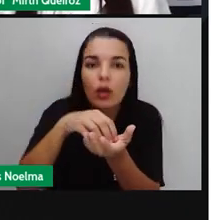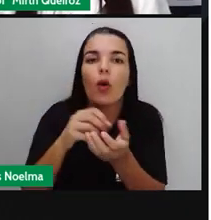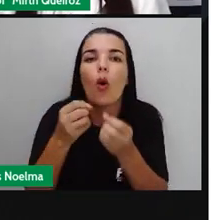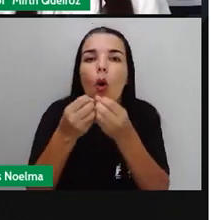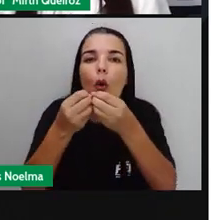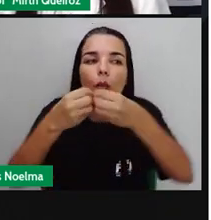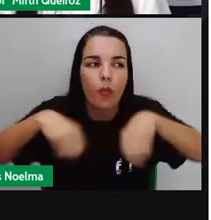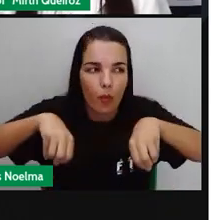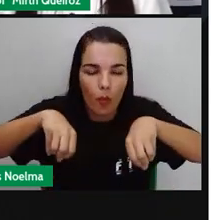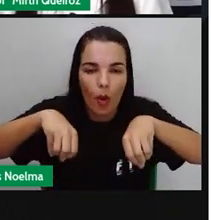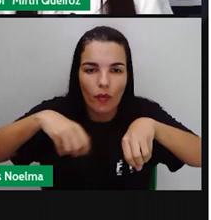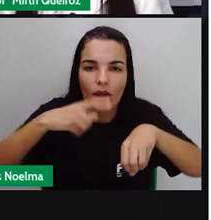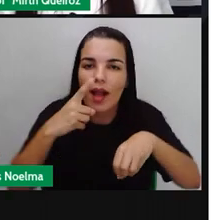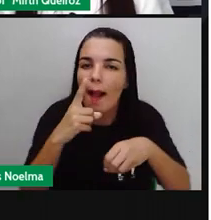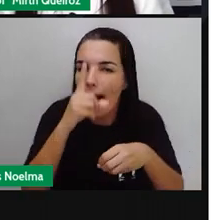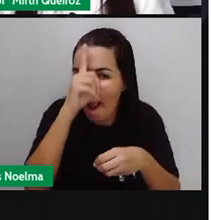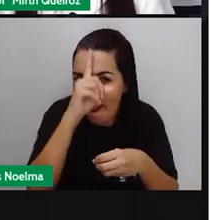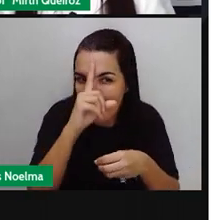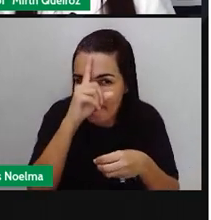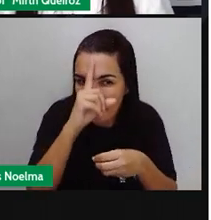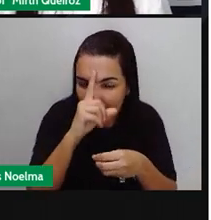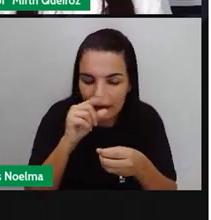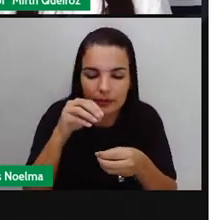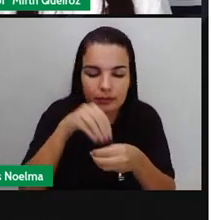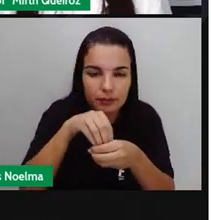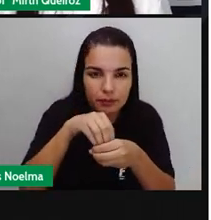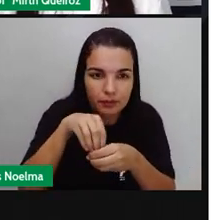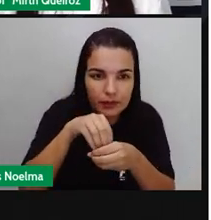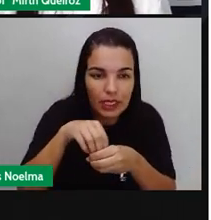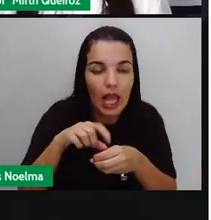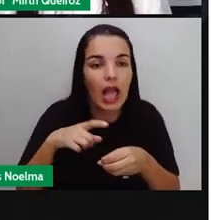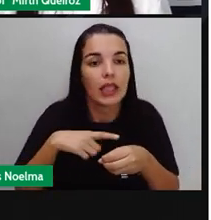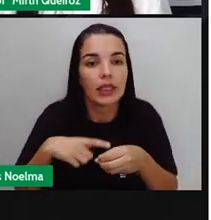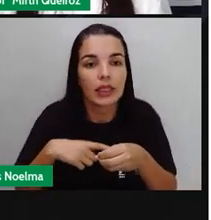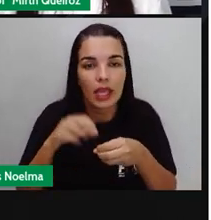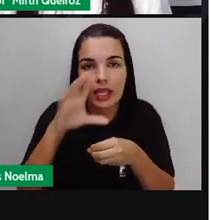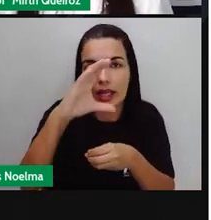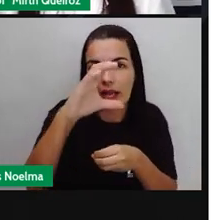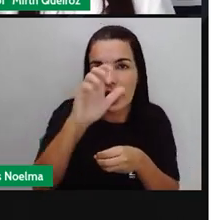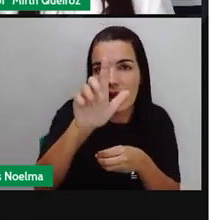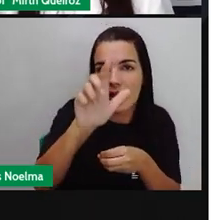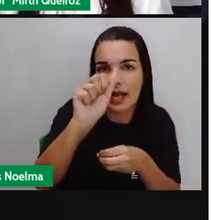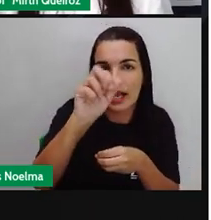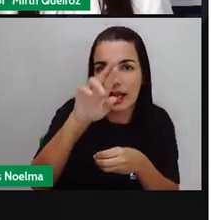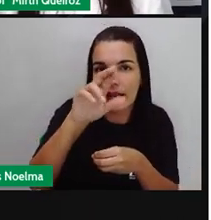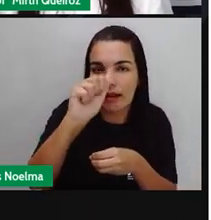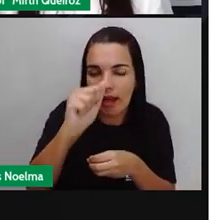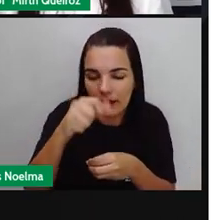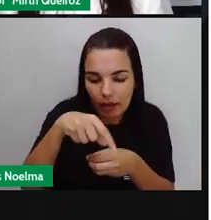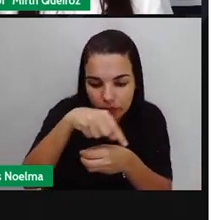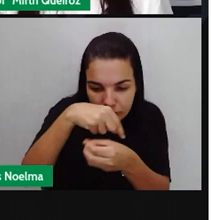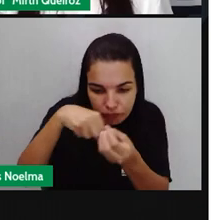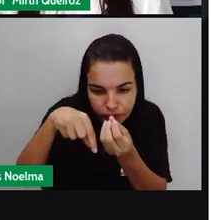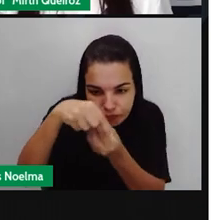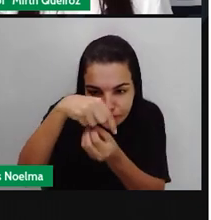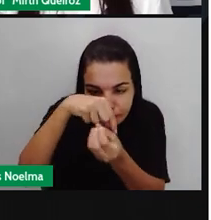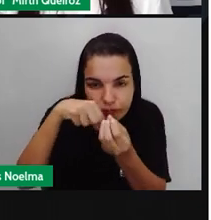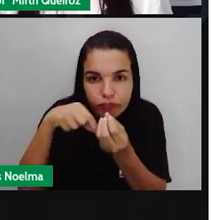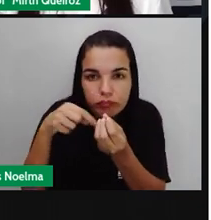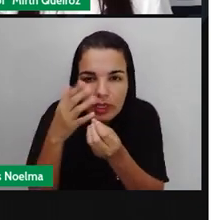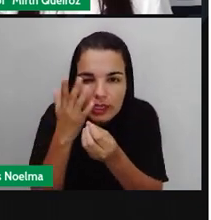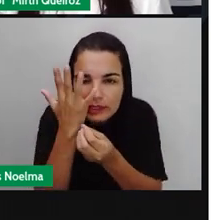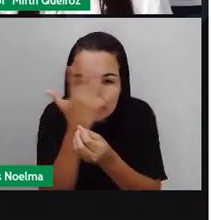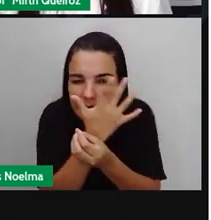Núcleo, a gema. Nós temos a clara. A clara seria o citoplasma, se a gente for pegar sobre a